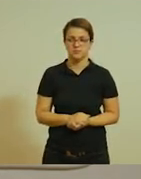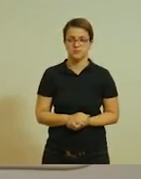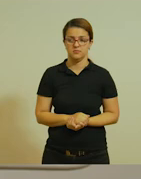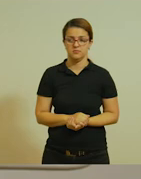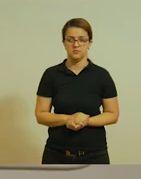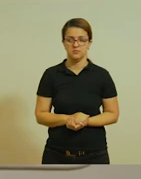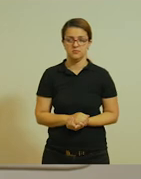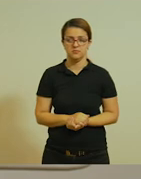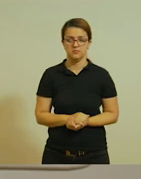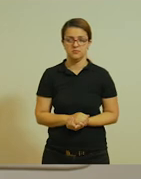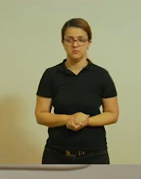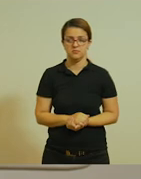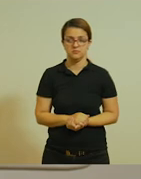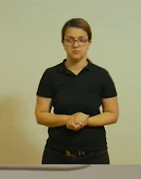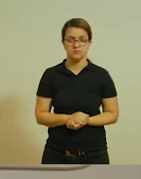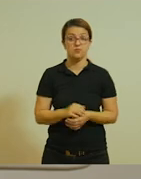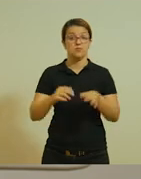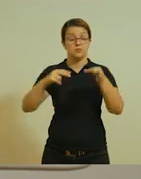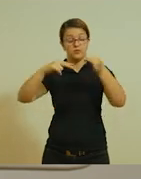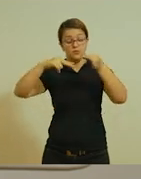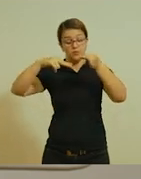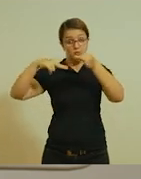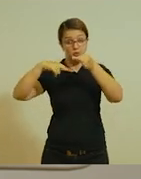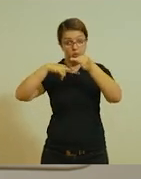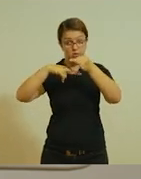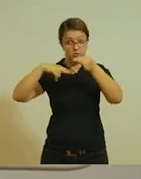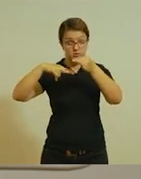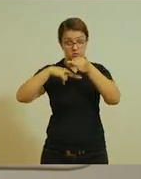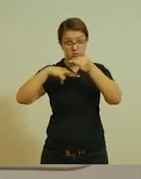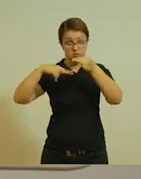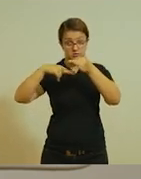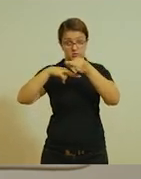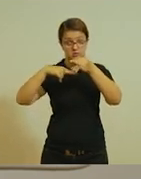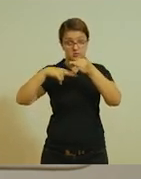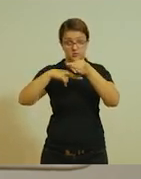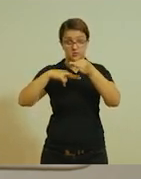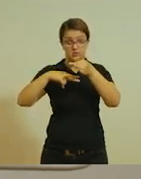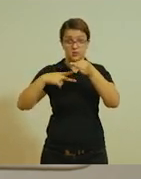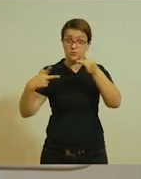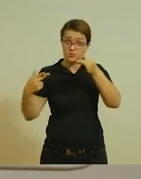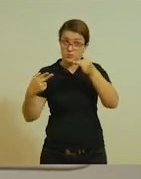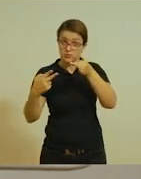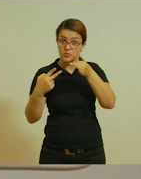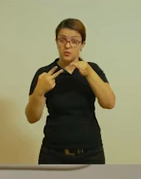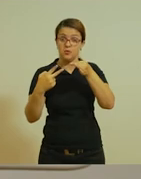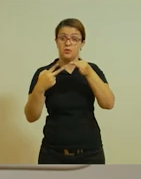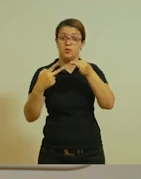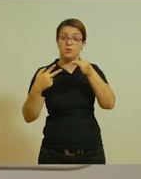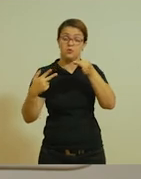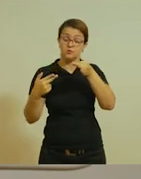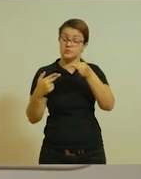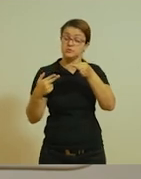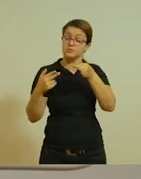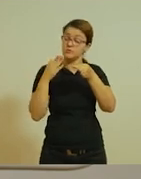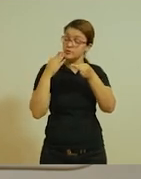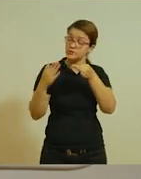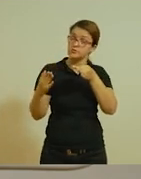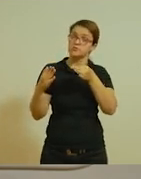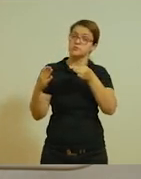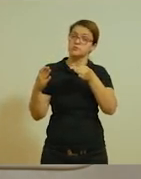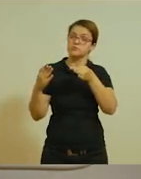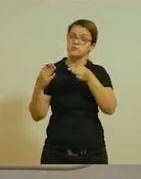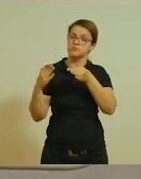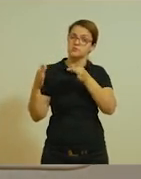Dei um nó, vou cortar com uma tesoura sem ponta, sempre utilizando a ajuda de um